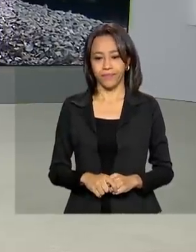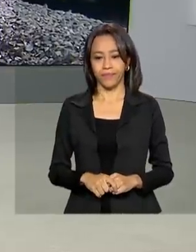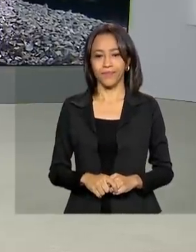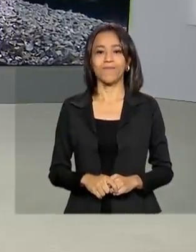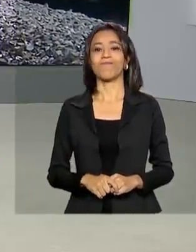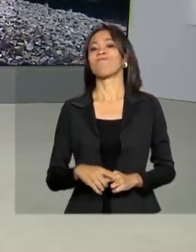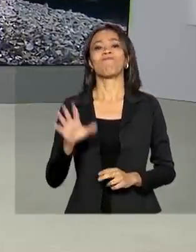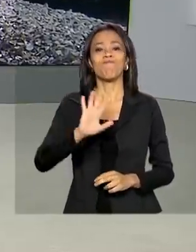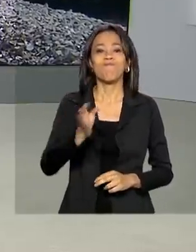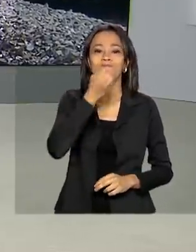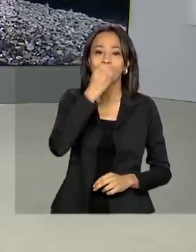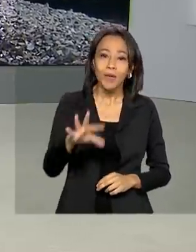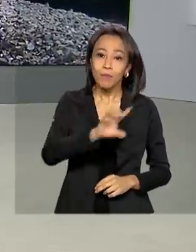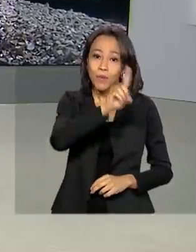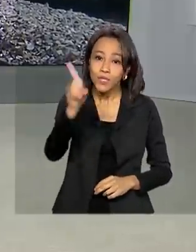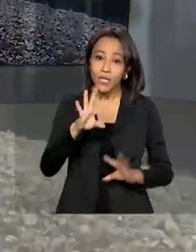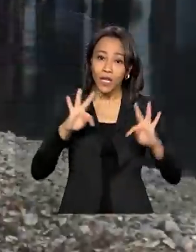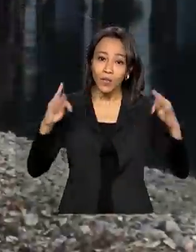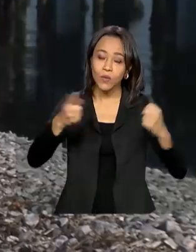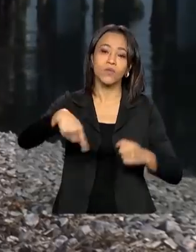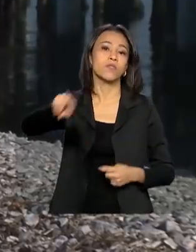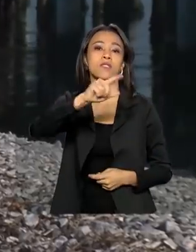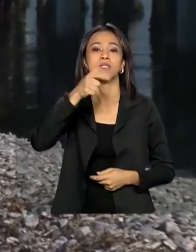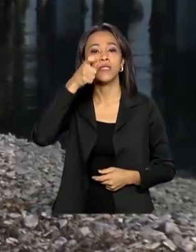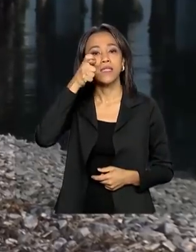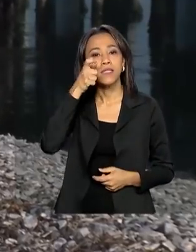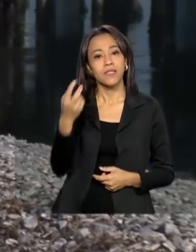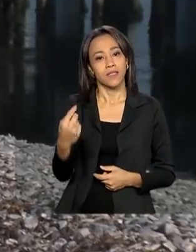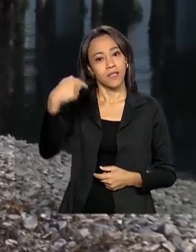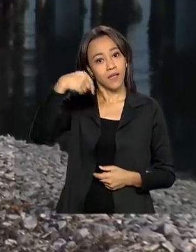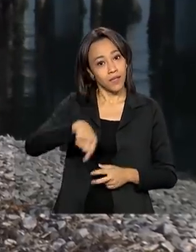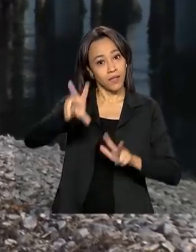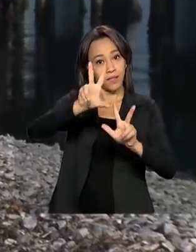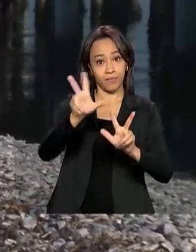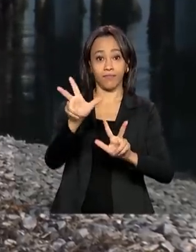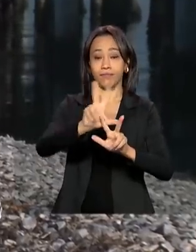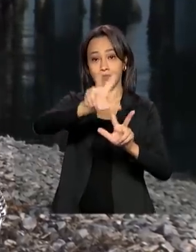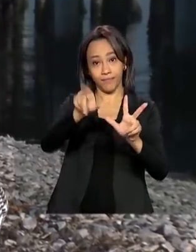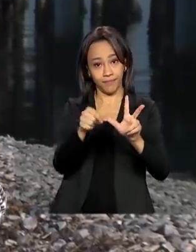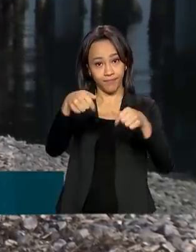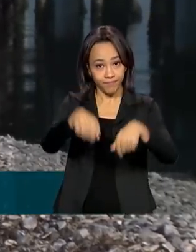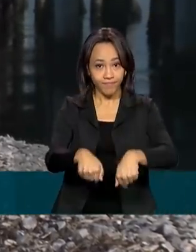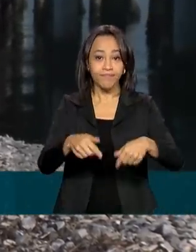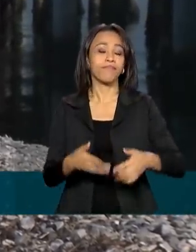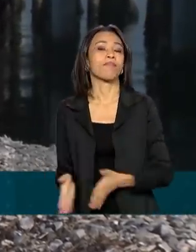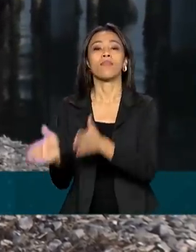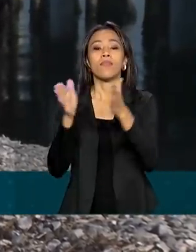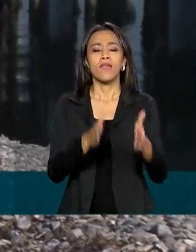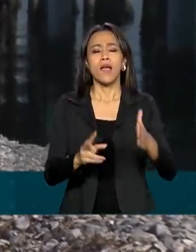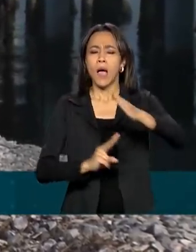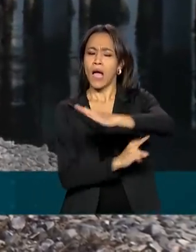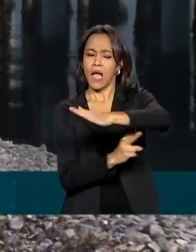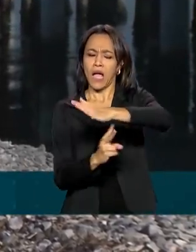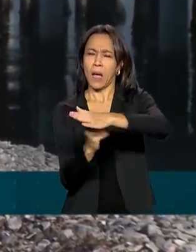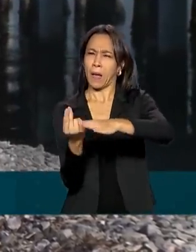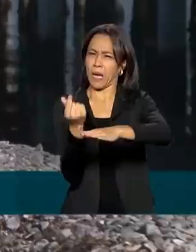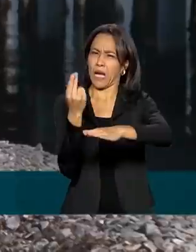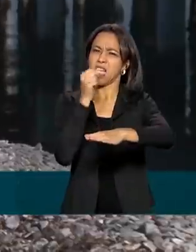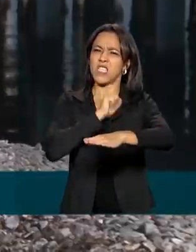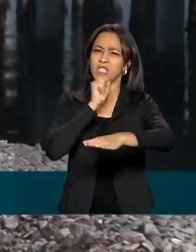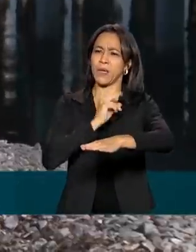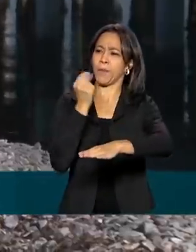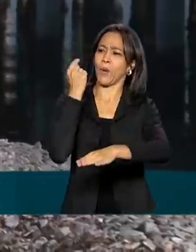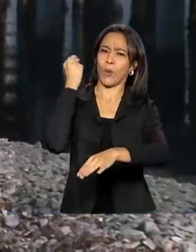Olá, Renata. Bom dia. Bom dia a todos que nos acompanham aqui na TV Brasil. A ponte A Tribuna, a antiga ponte dos Barreiros,